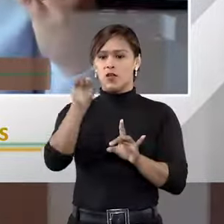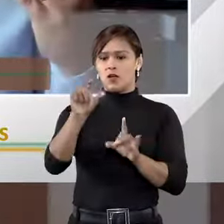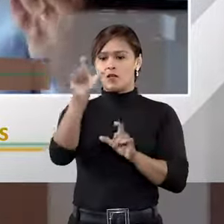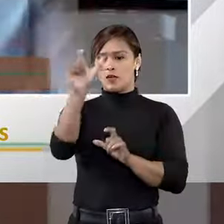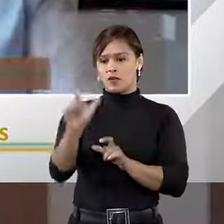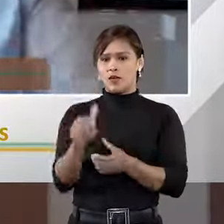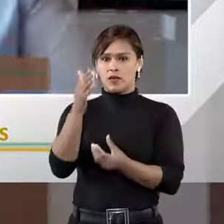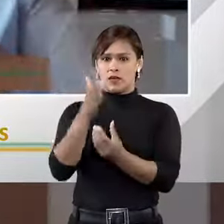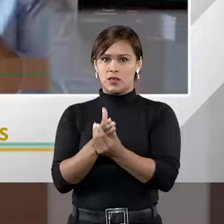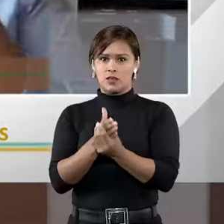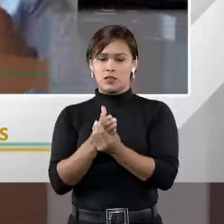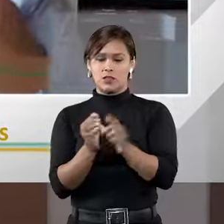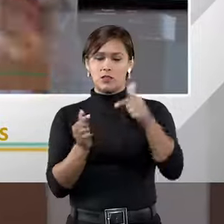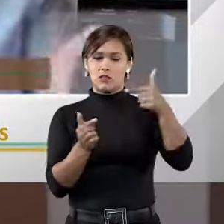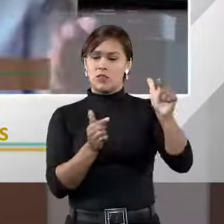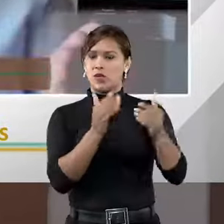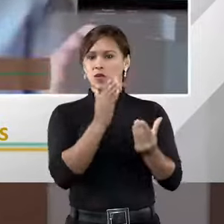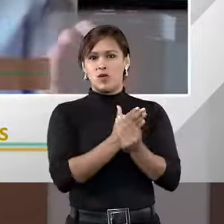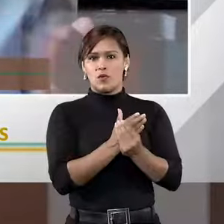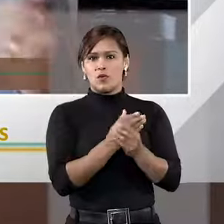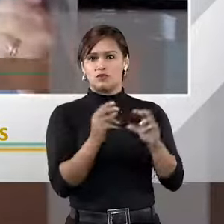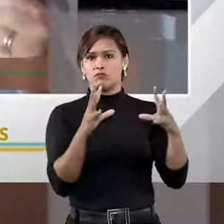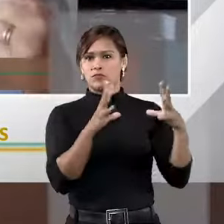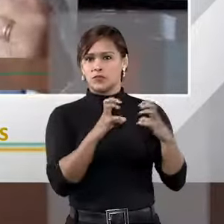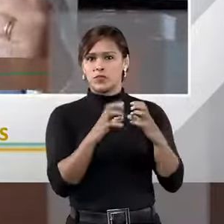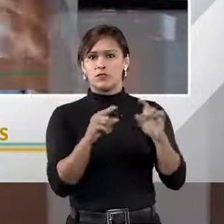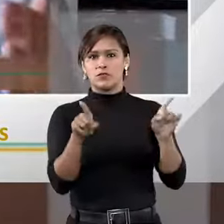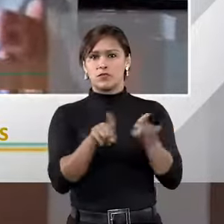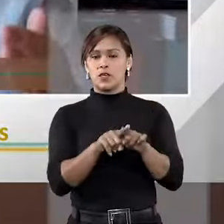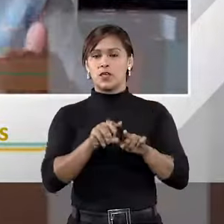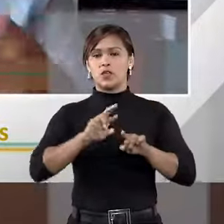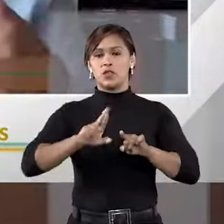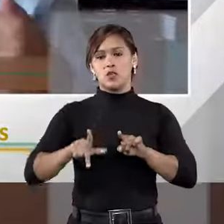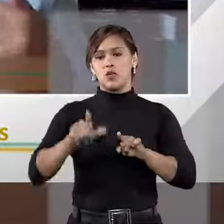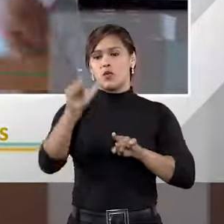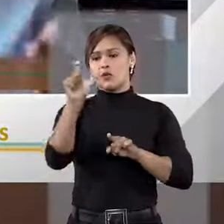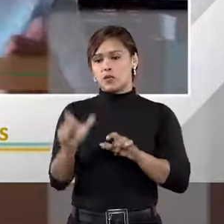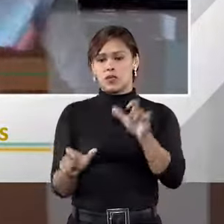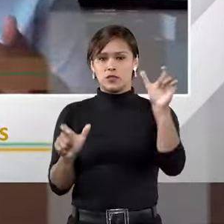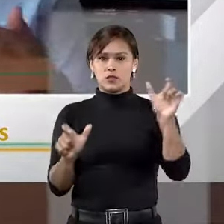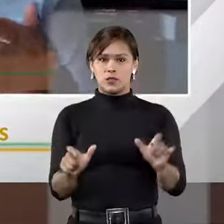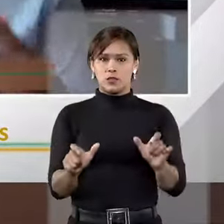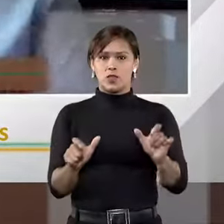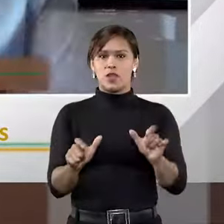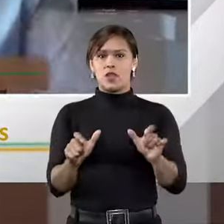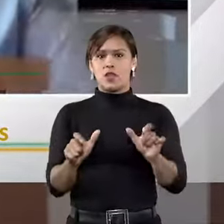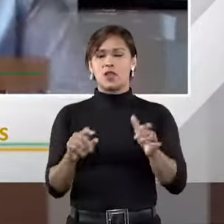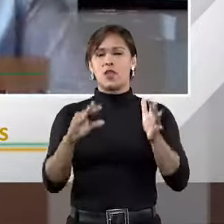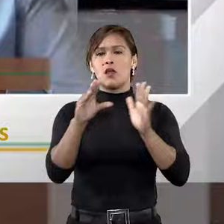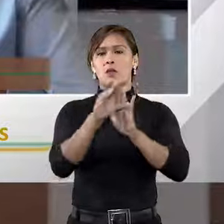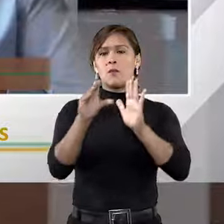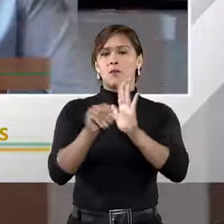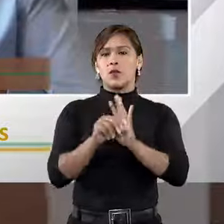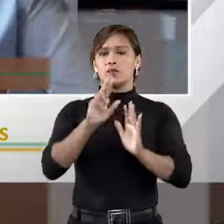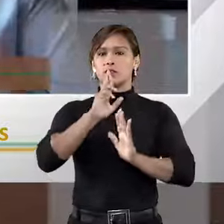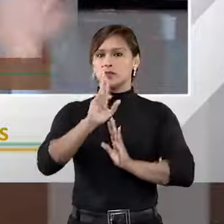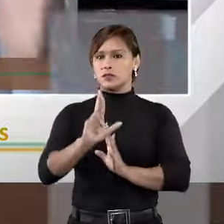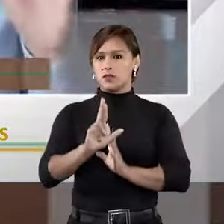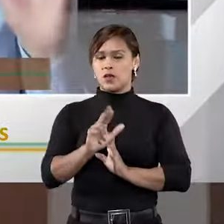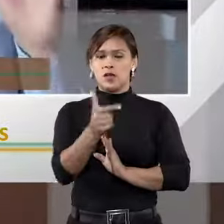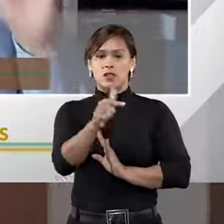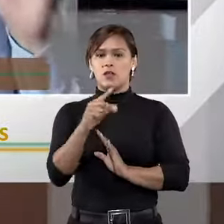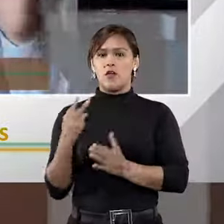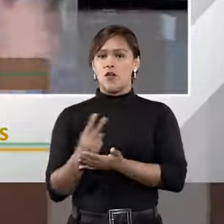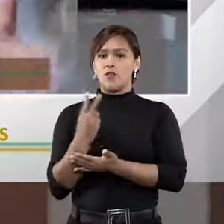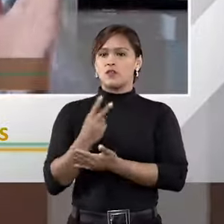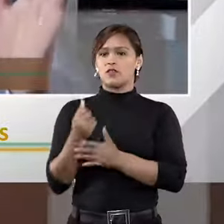esse ou para aquele conflito, ou para esse ou para aquele método de solução de conflito. Não